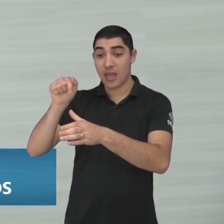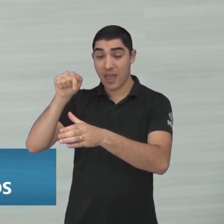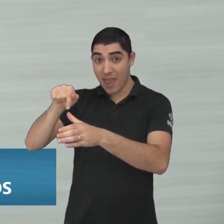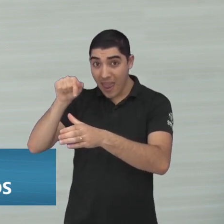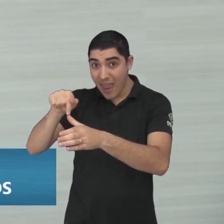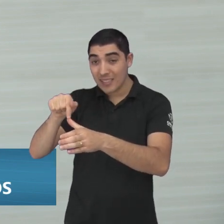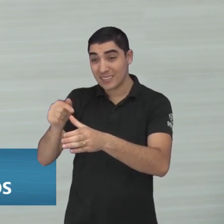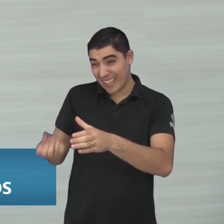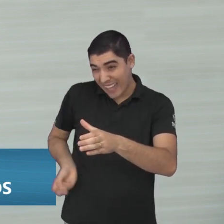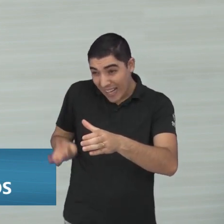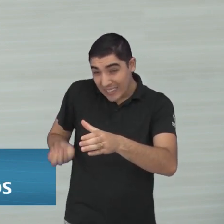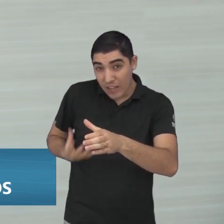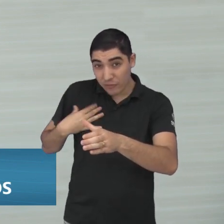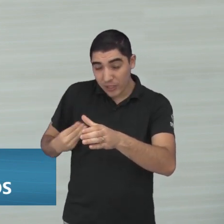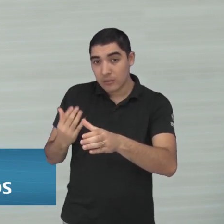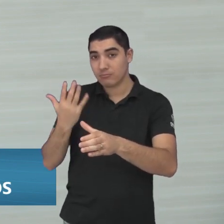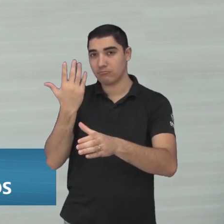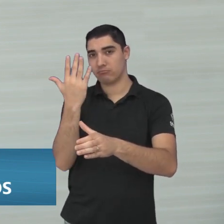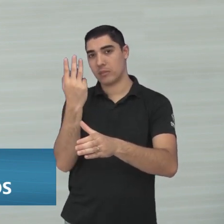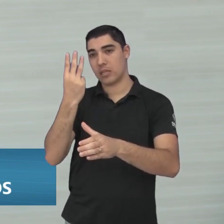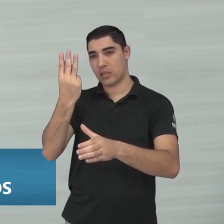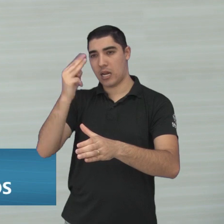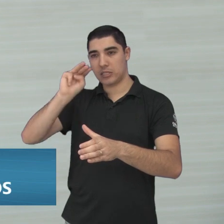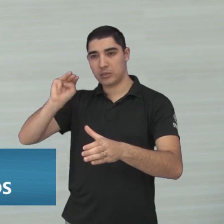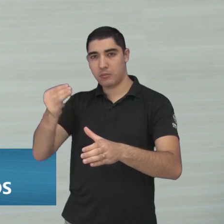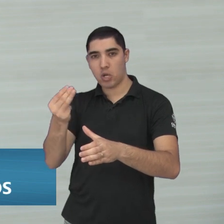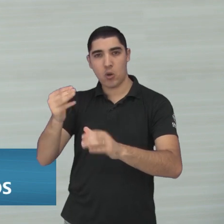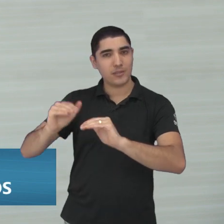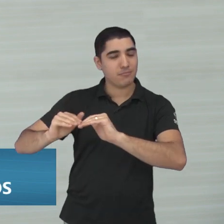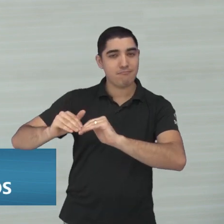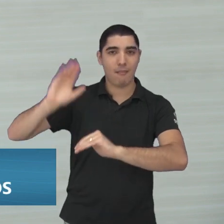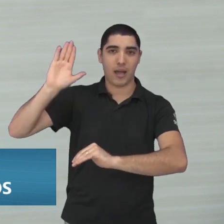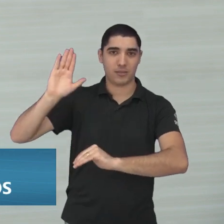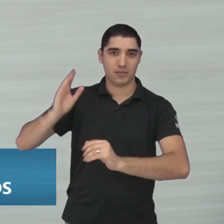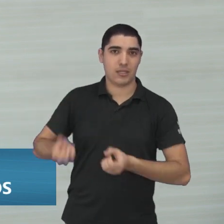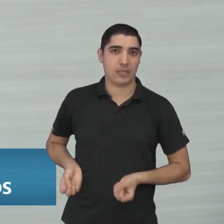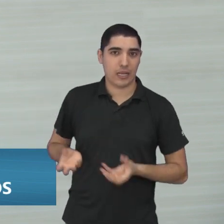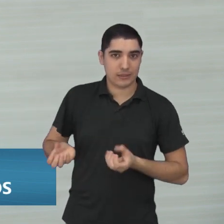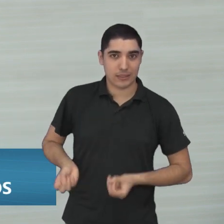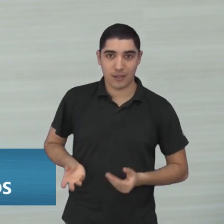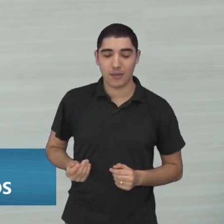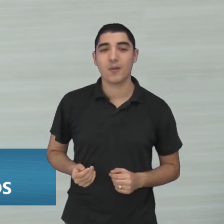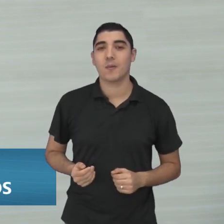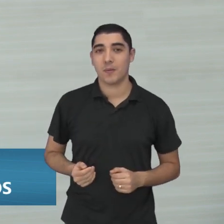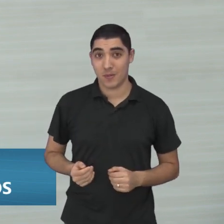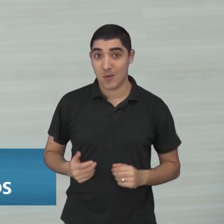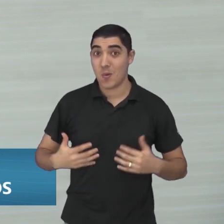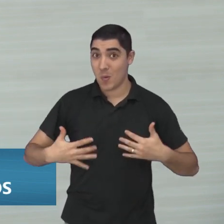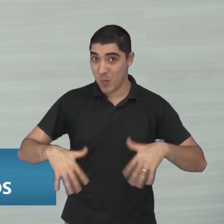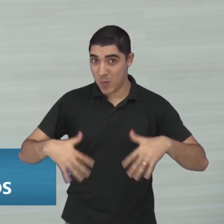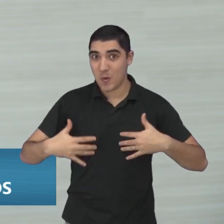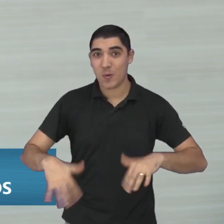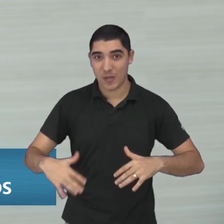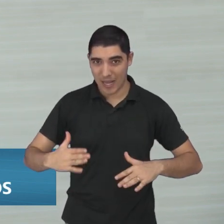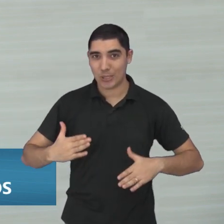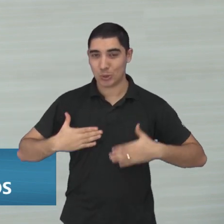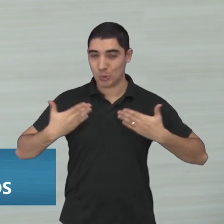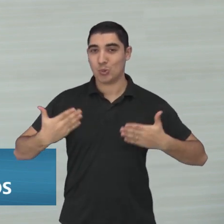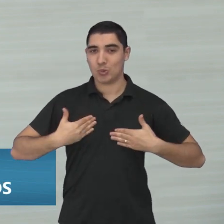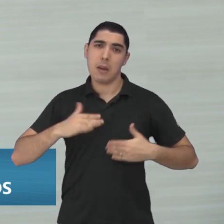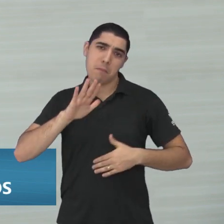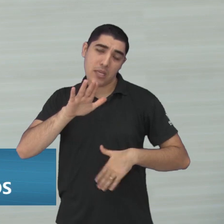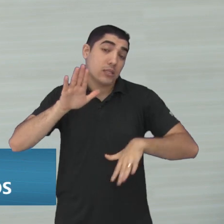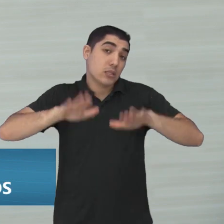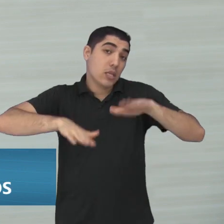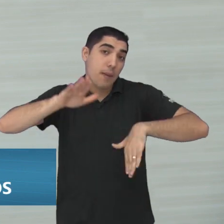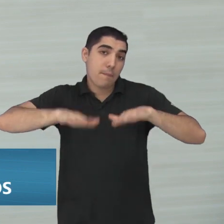ultrapassar os 3 milhões e 600 mil reais. É isso, assustador, eu sei, surpreende mesmo os valores, mas, como eu